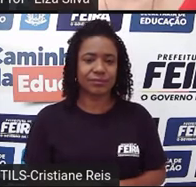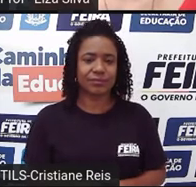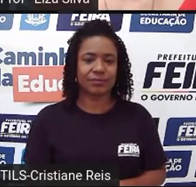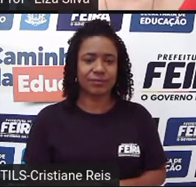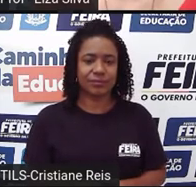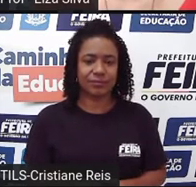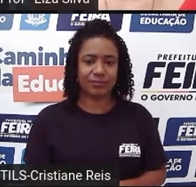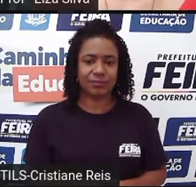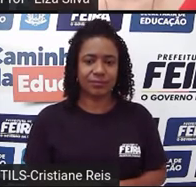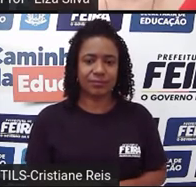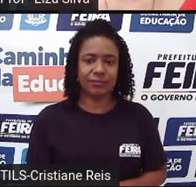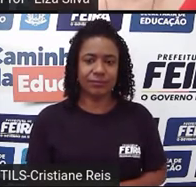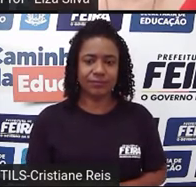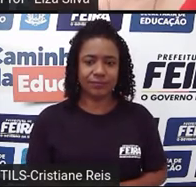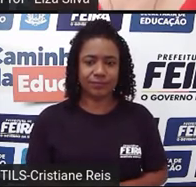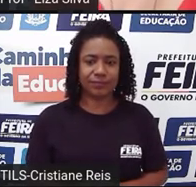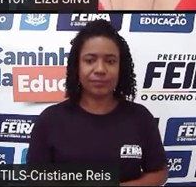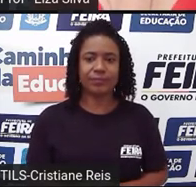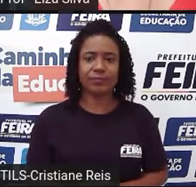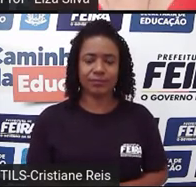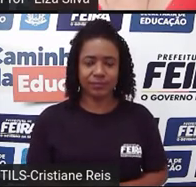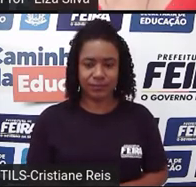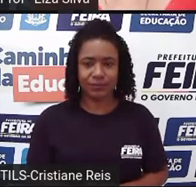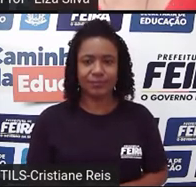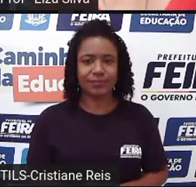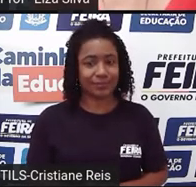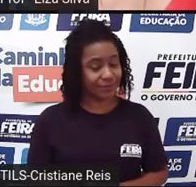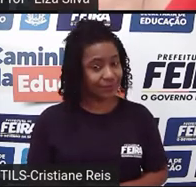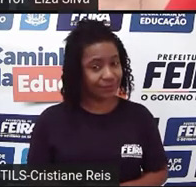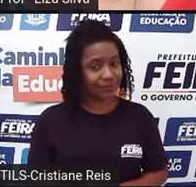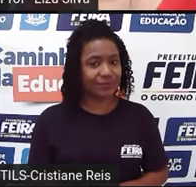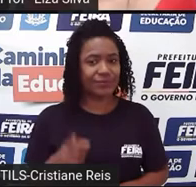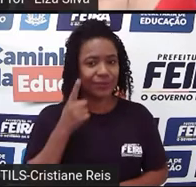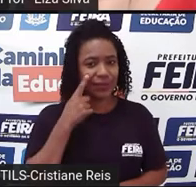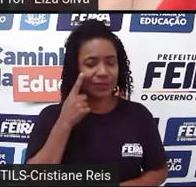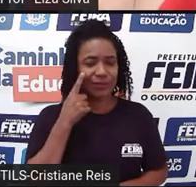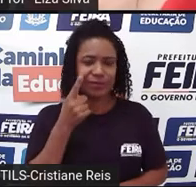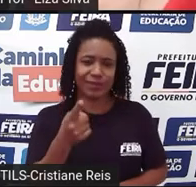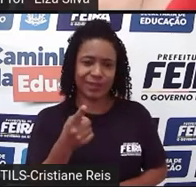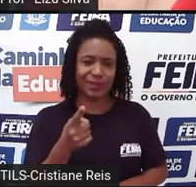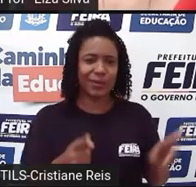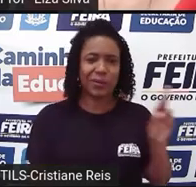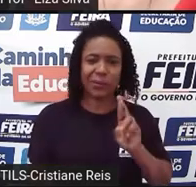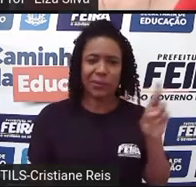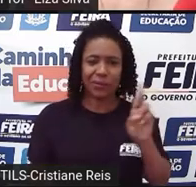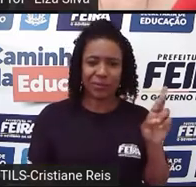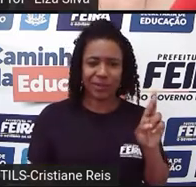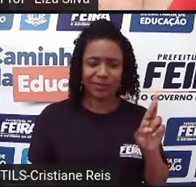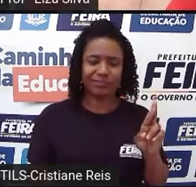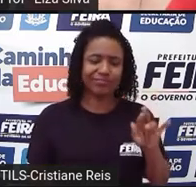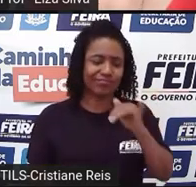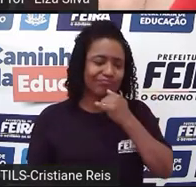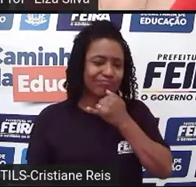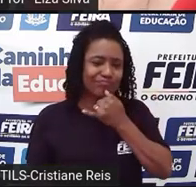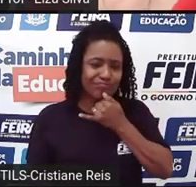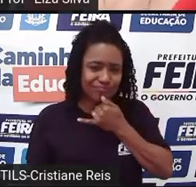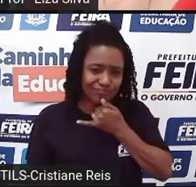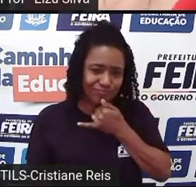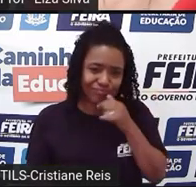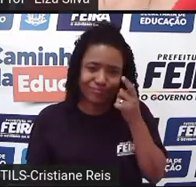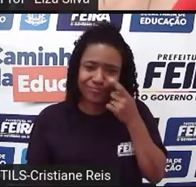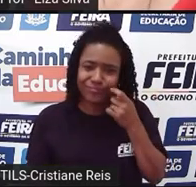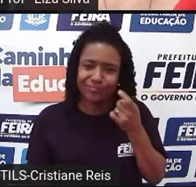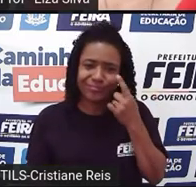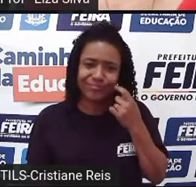Here. Olha aqui a representação de Romeu triste, não é? Romeu learns of